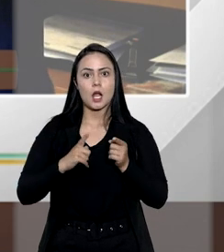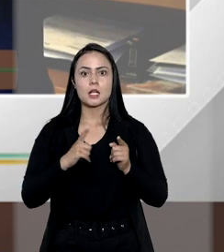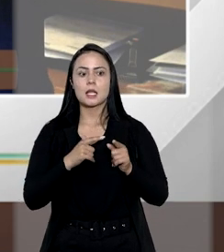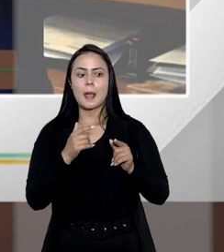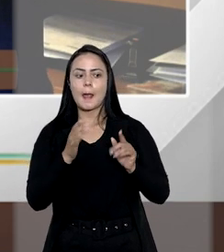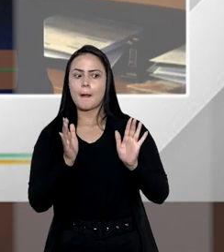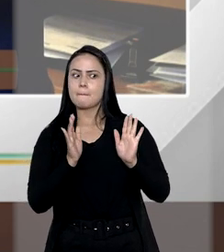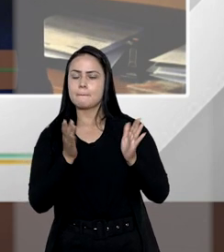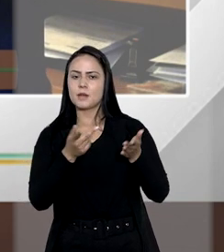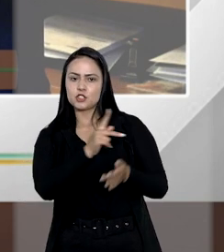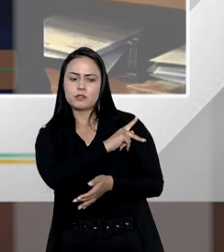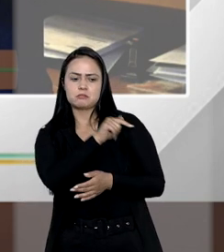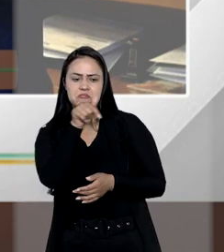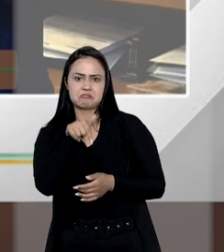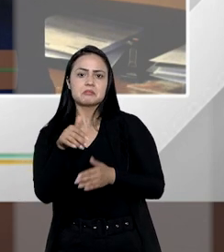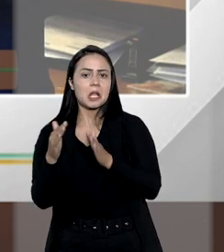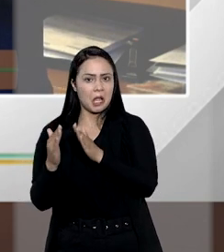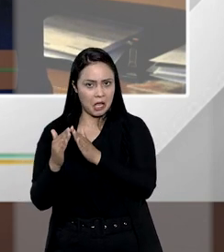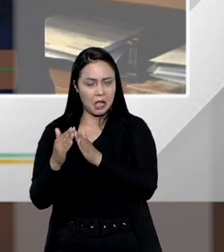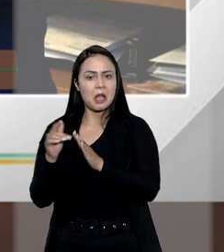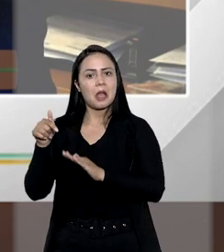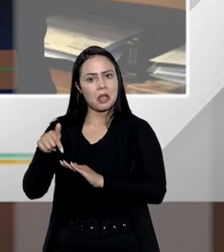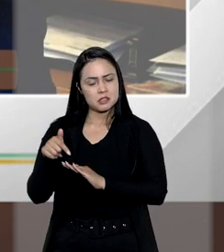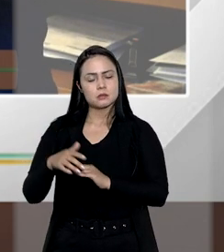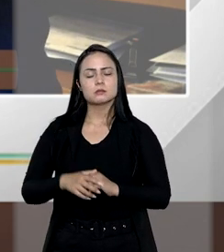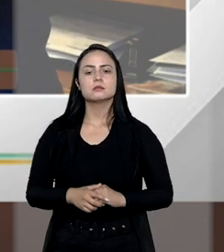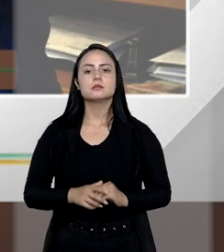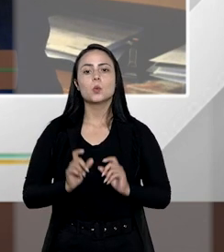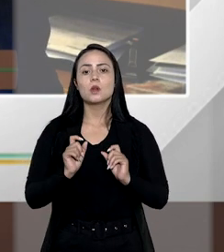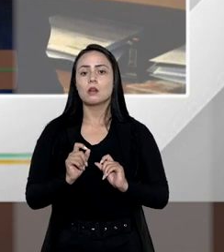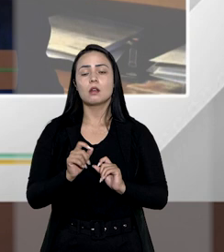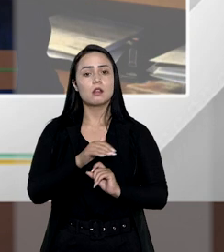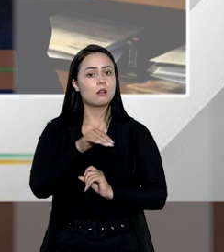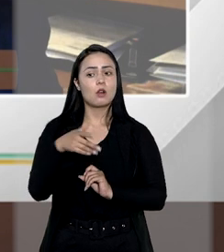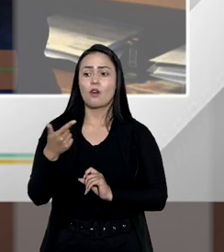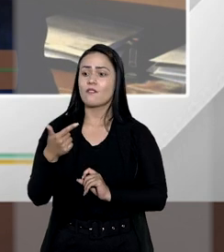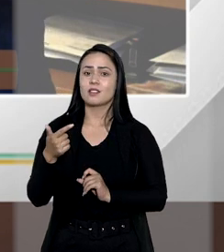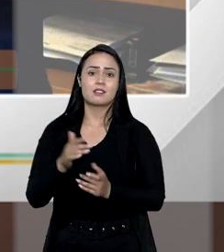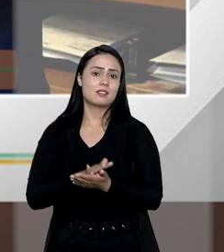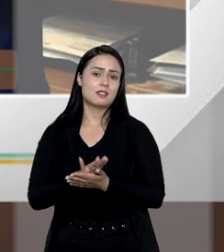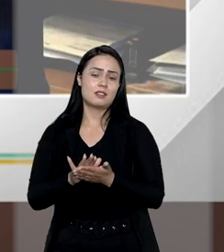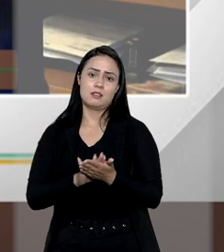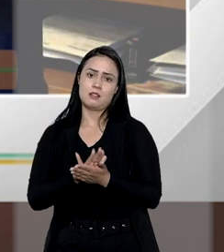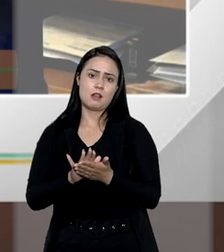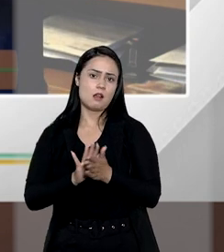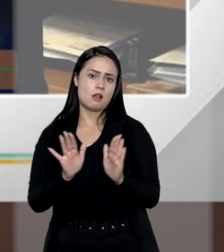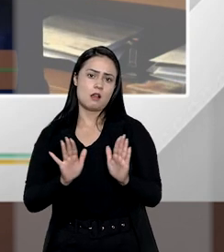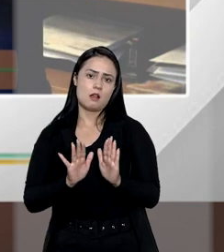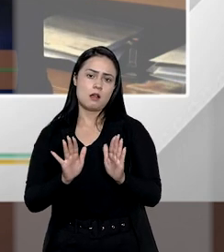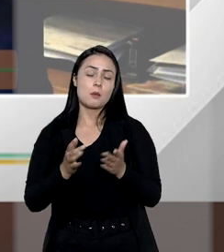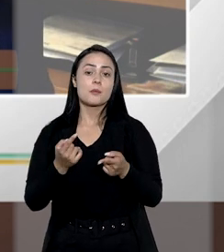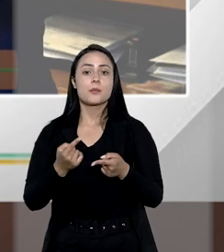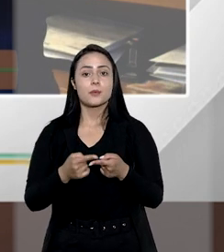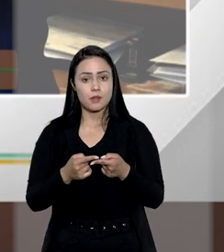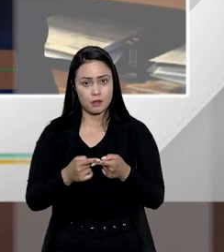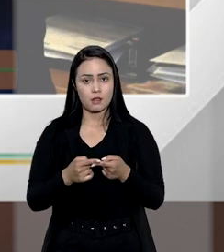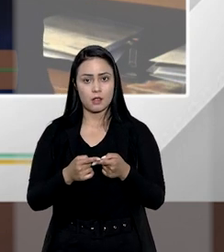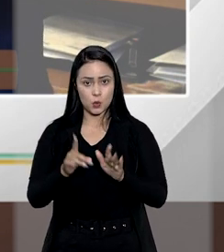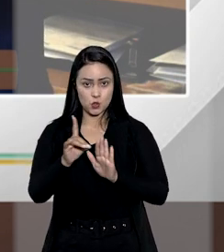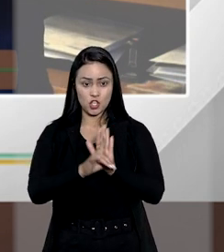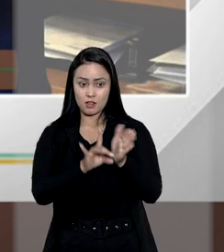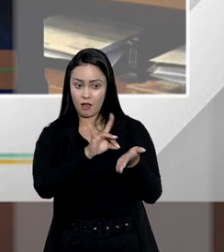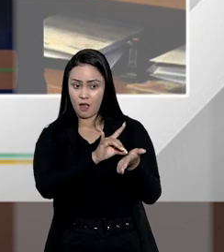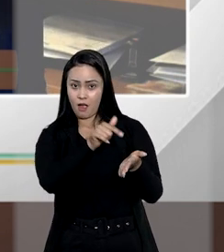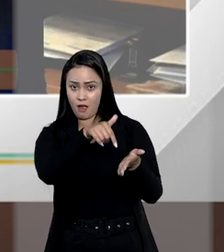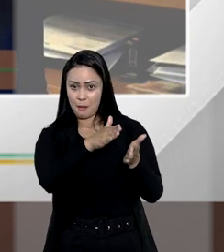são coproprietários que são co-herdeiros desse imóvel eles não vão receber absolutamente nada porque o direito